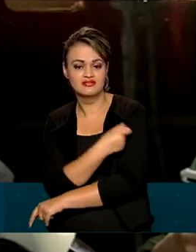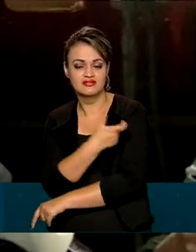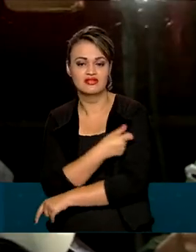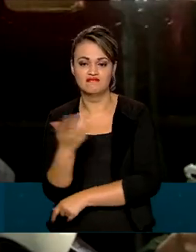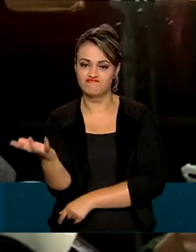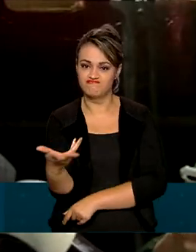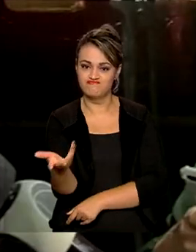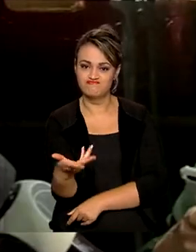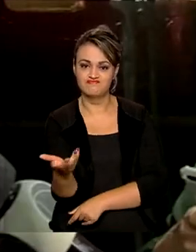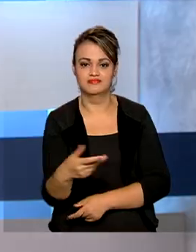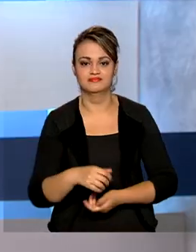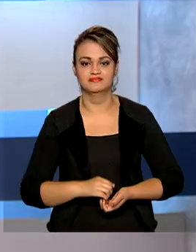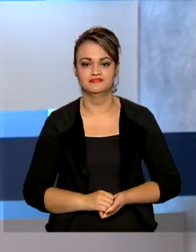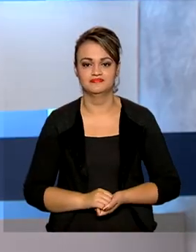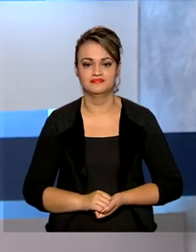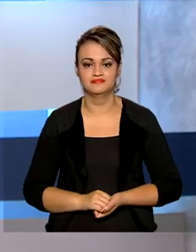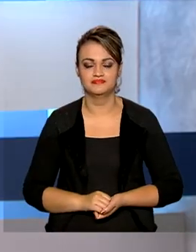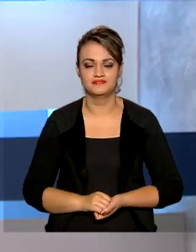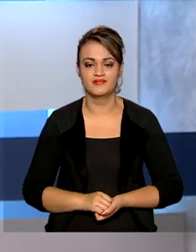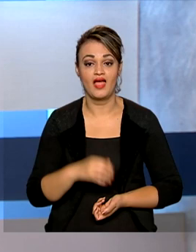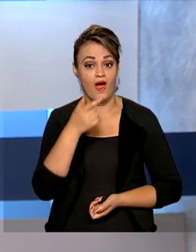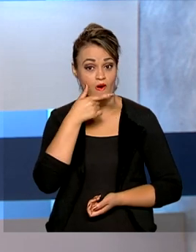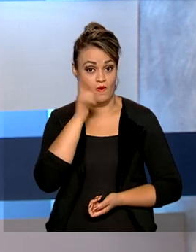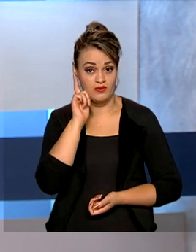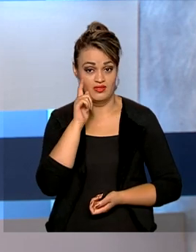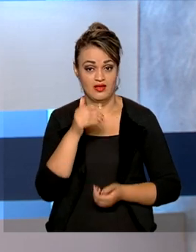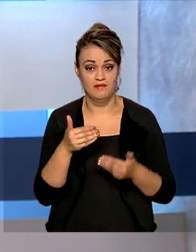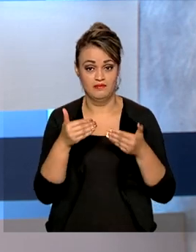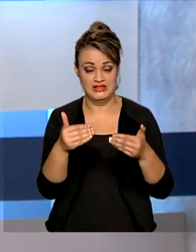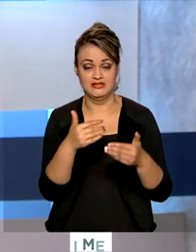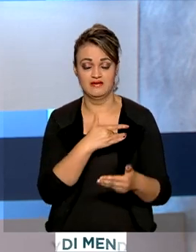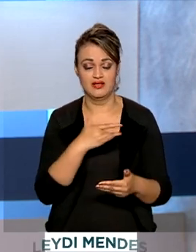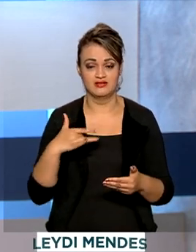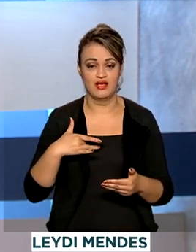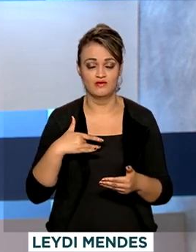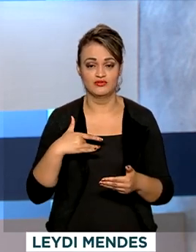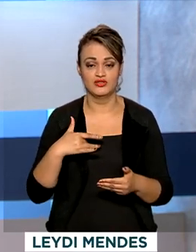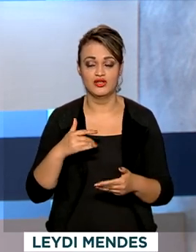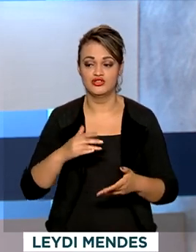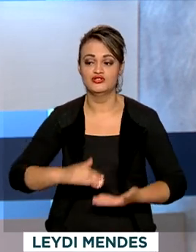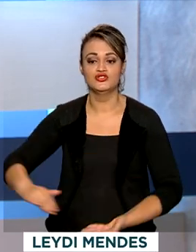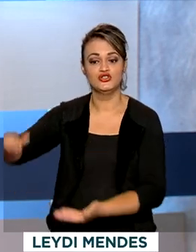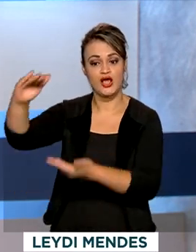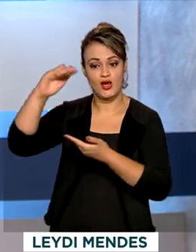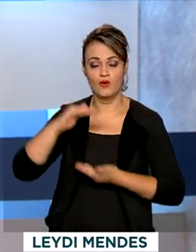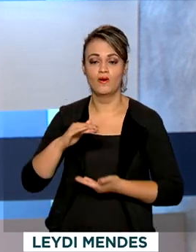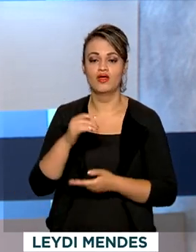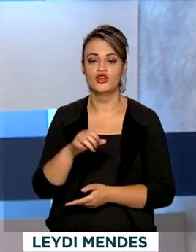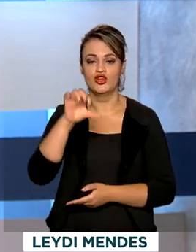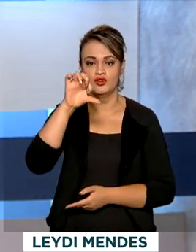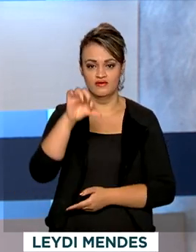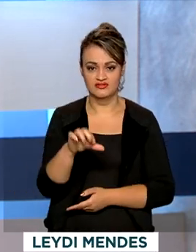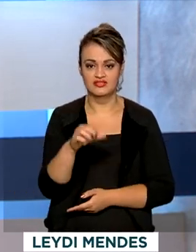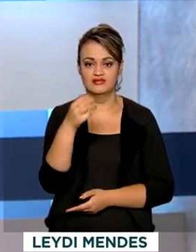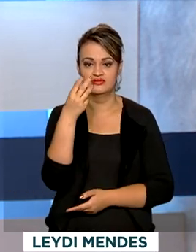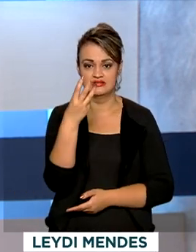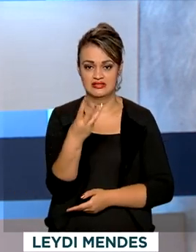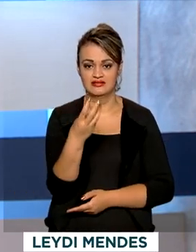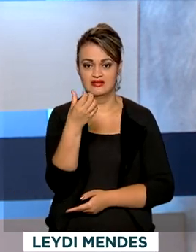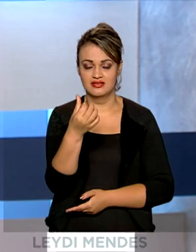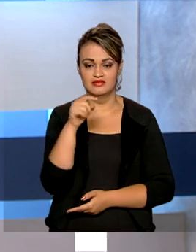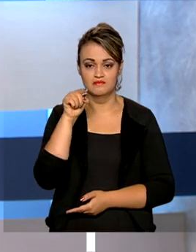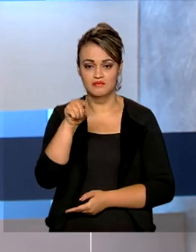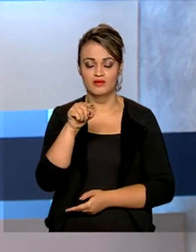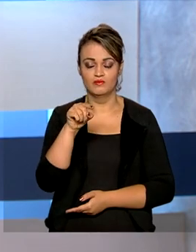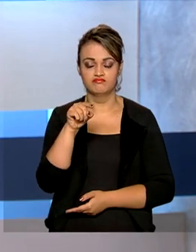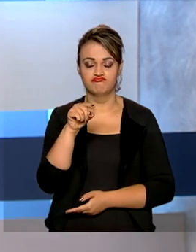campanha de vacinação. E ontem, Ministério da Saúde recebeu um novo lote com 936 mil doses